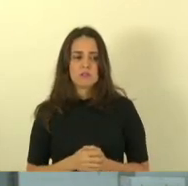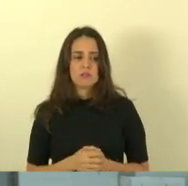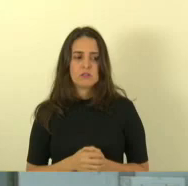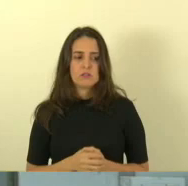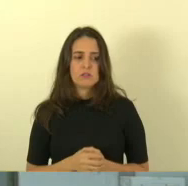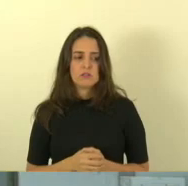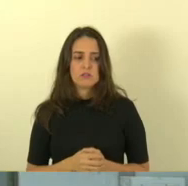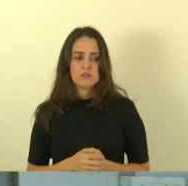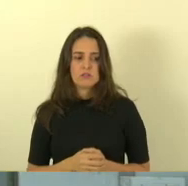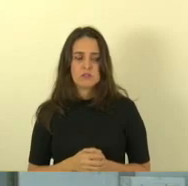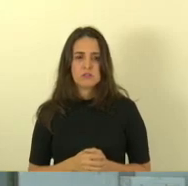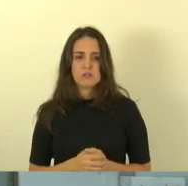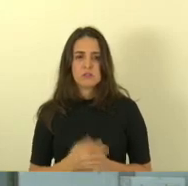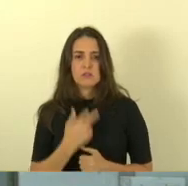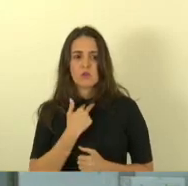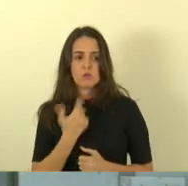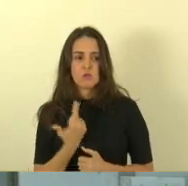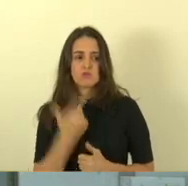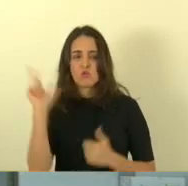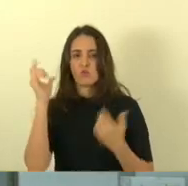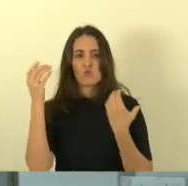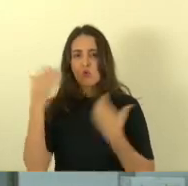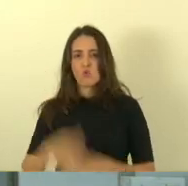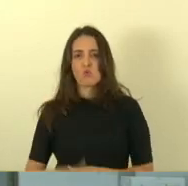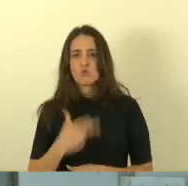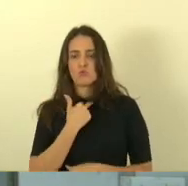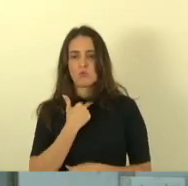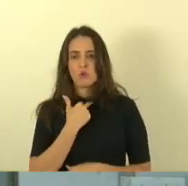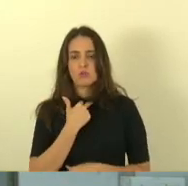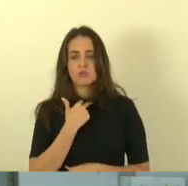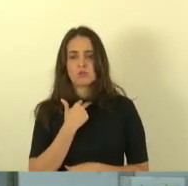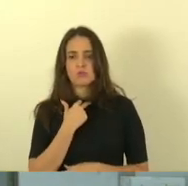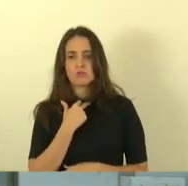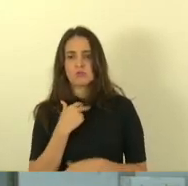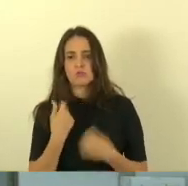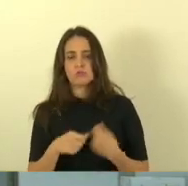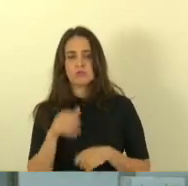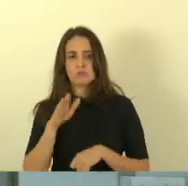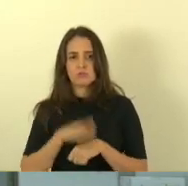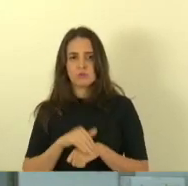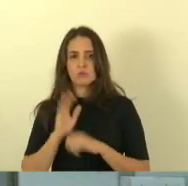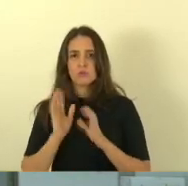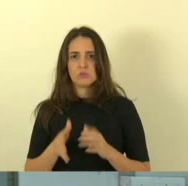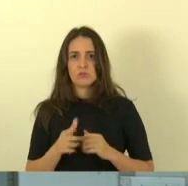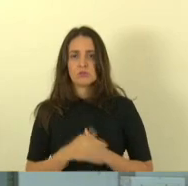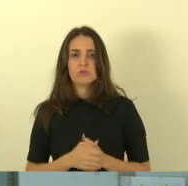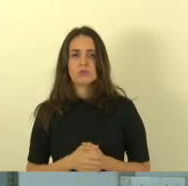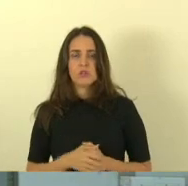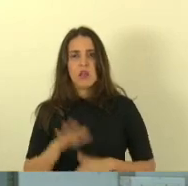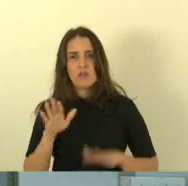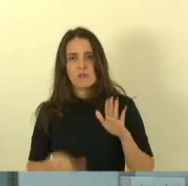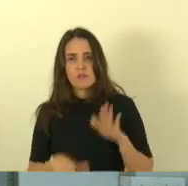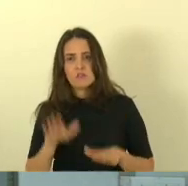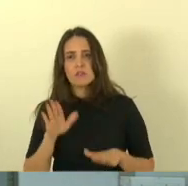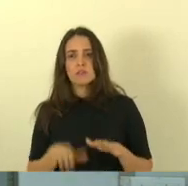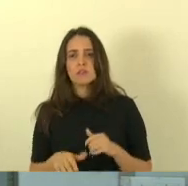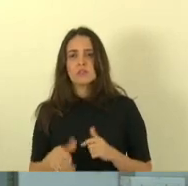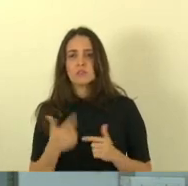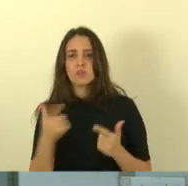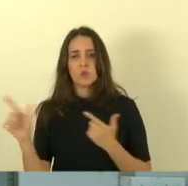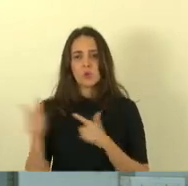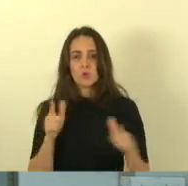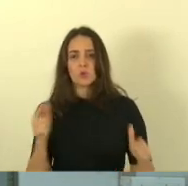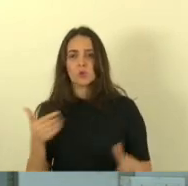ser chamado abrir um outro concurso enquanto não for reconhecido e chamado todo esse que passou e tem vezes que entra outros